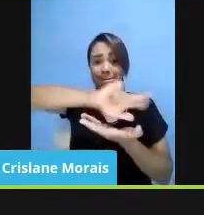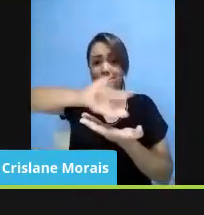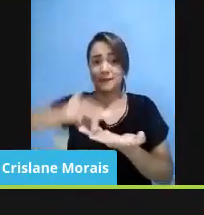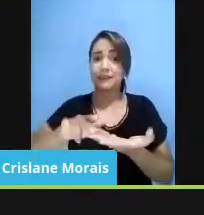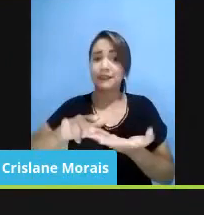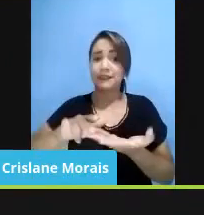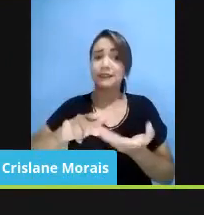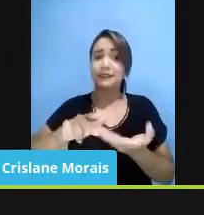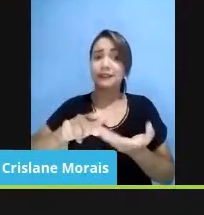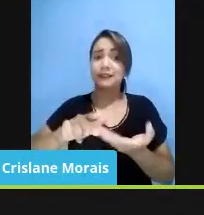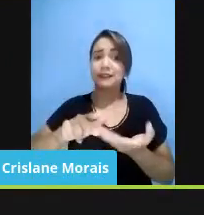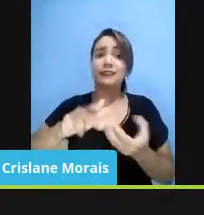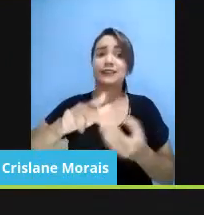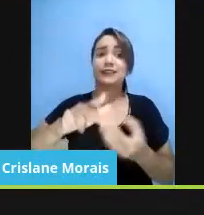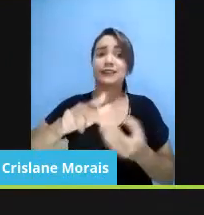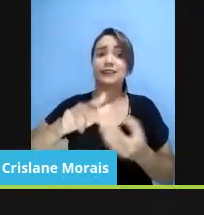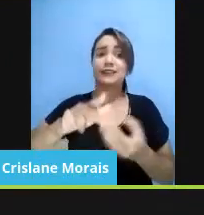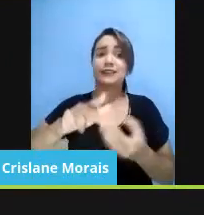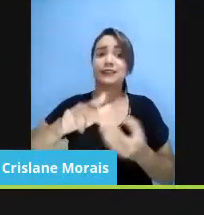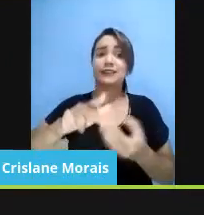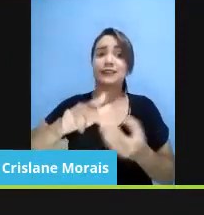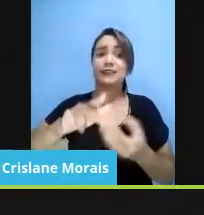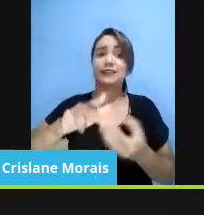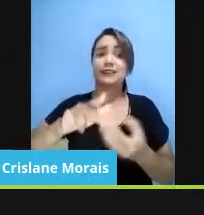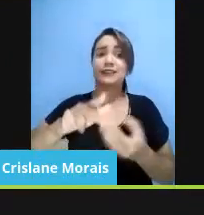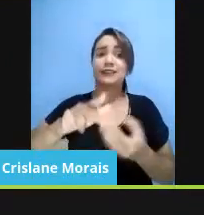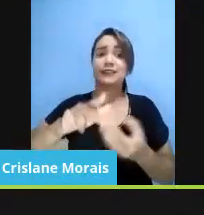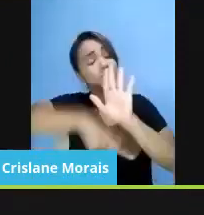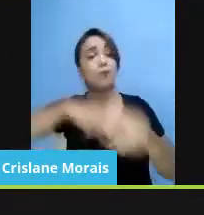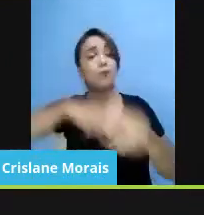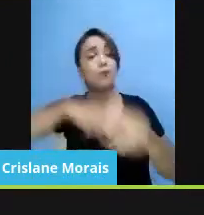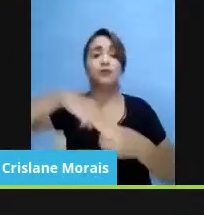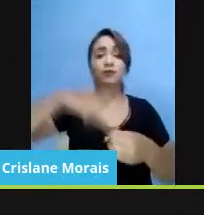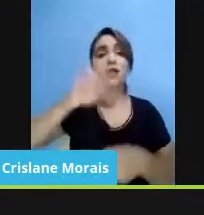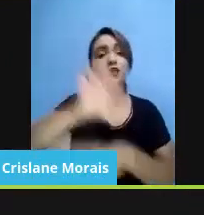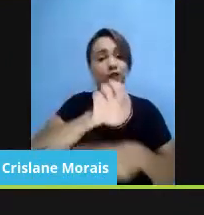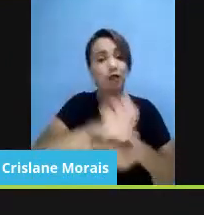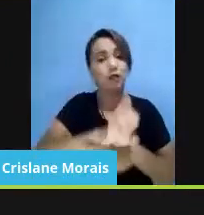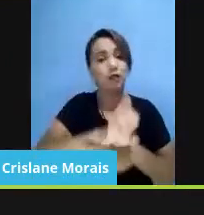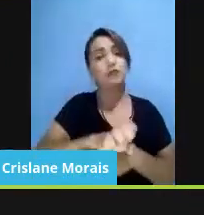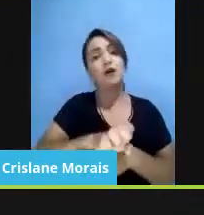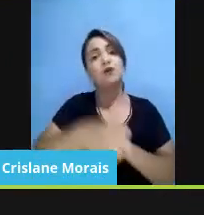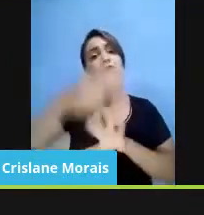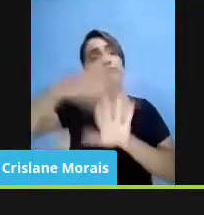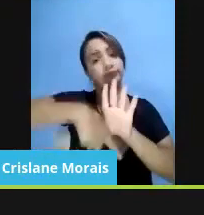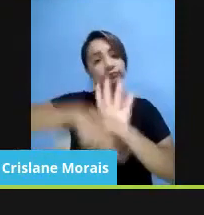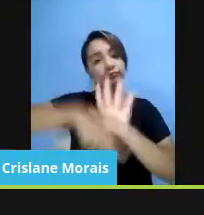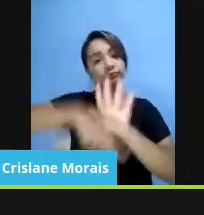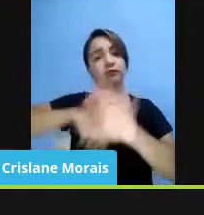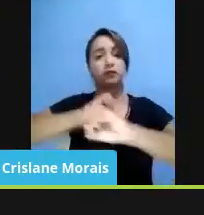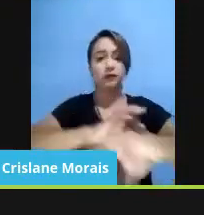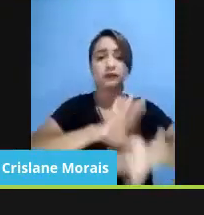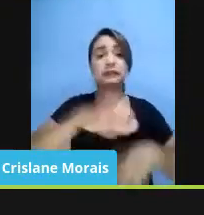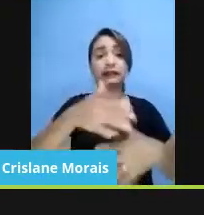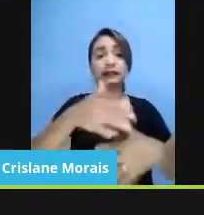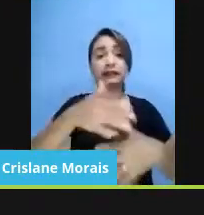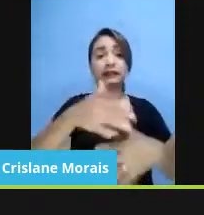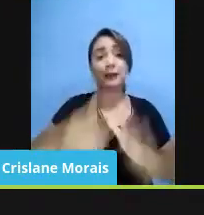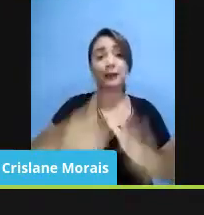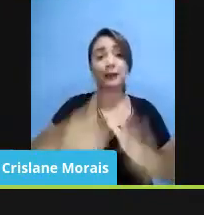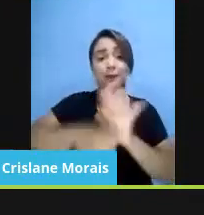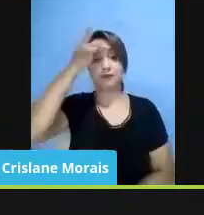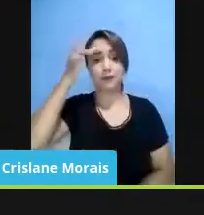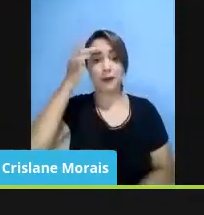inclusive nos planos municipais de educação e planos estaduais de educação. E a primeira pessoa que me pediu uma